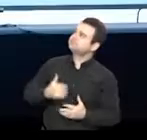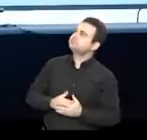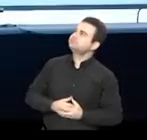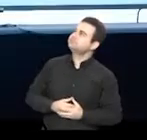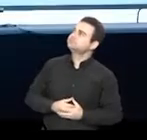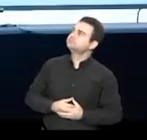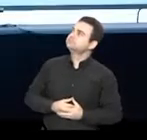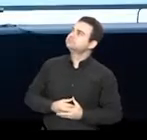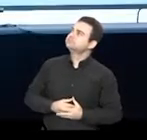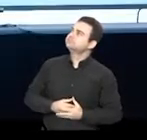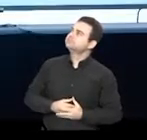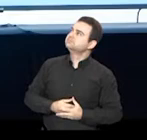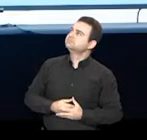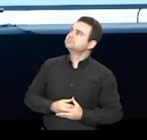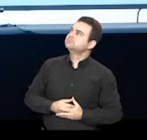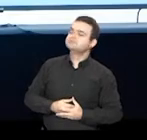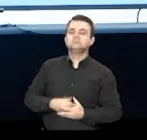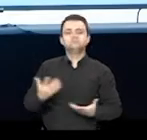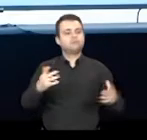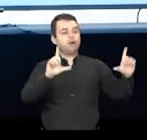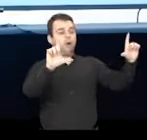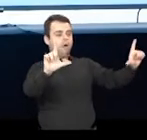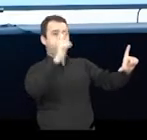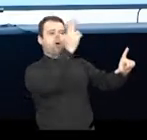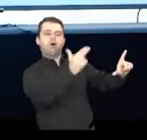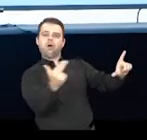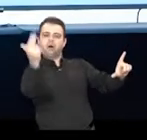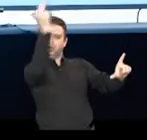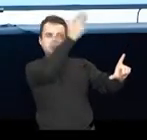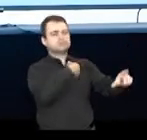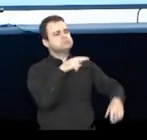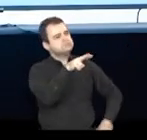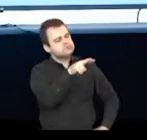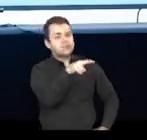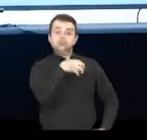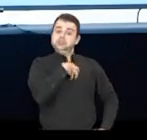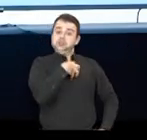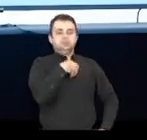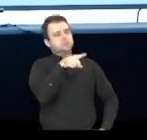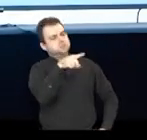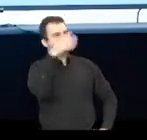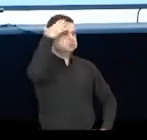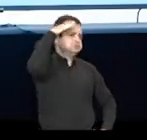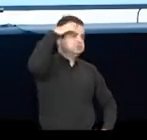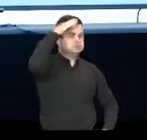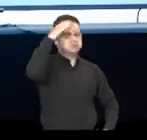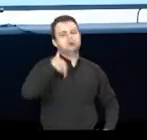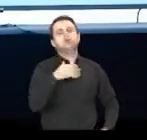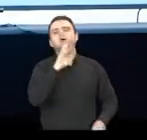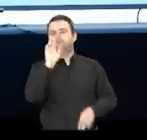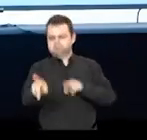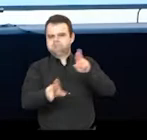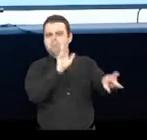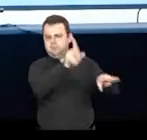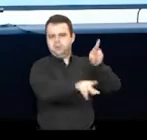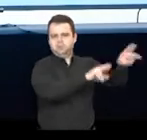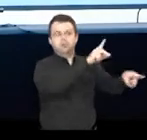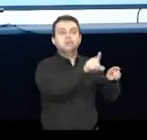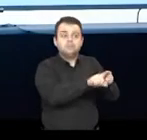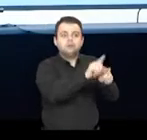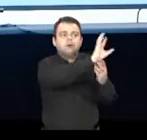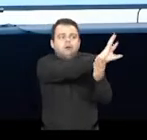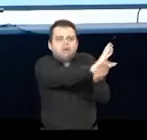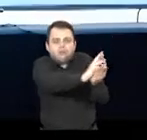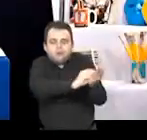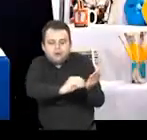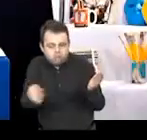Assim como existem diversas interpretações de uma obra de arte, existem também diversas possibilidades de releitura